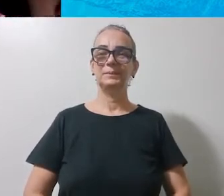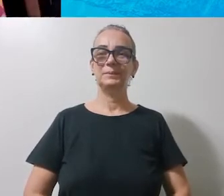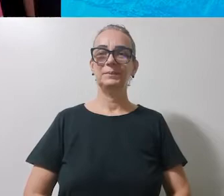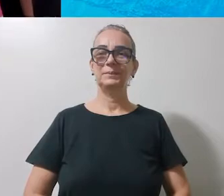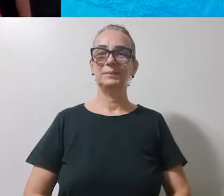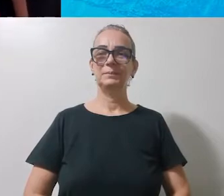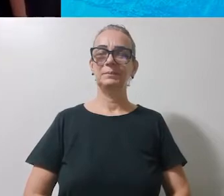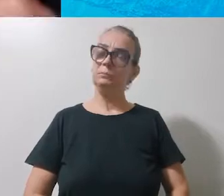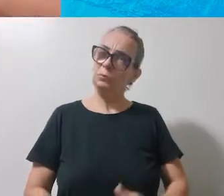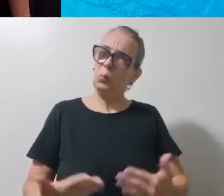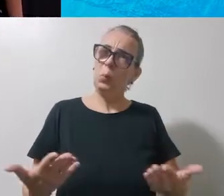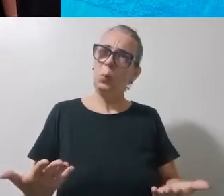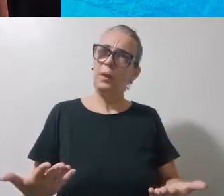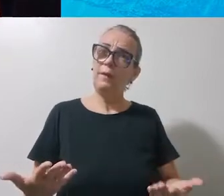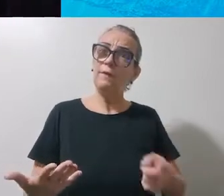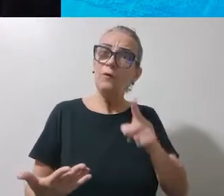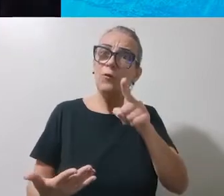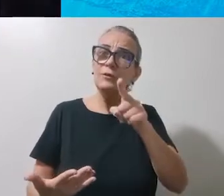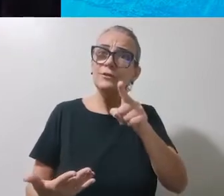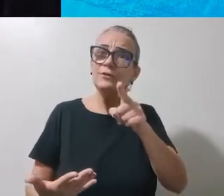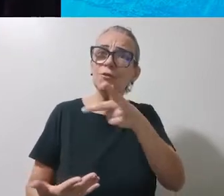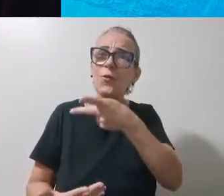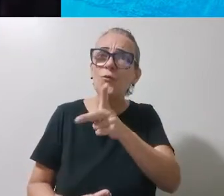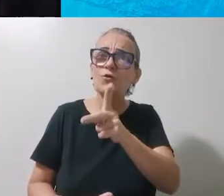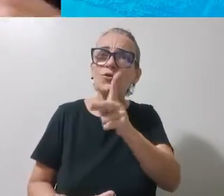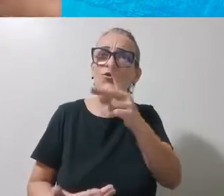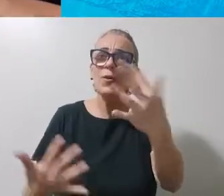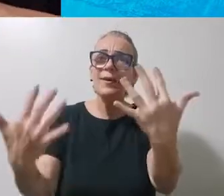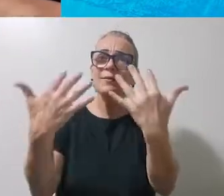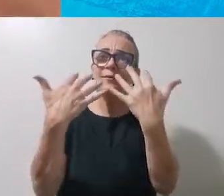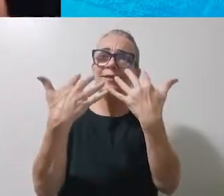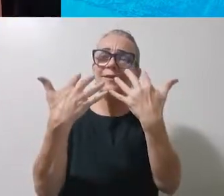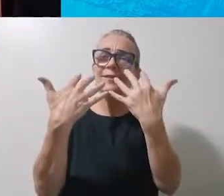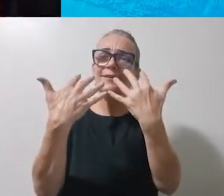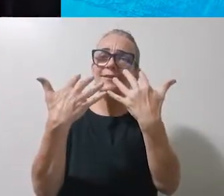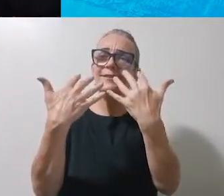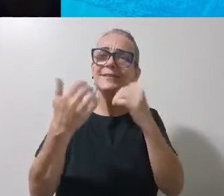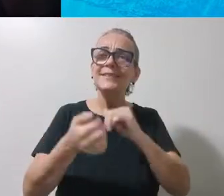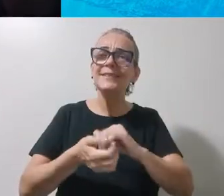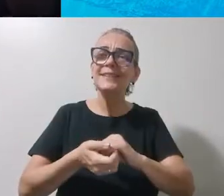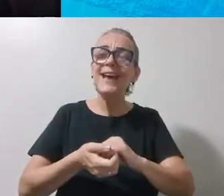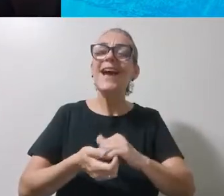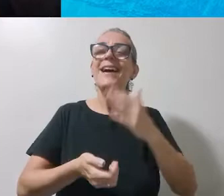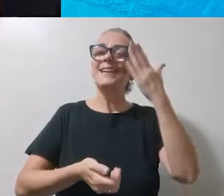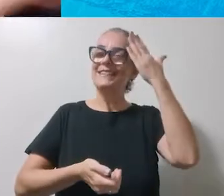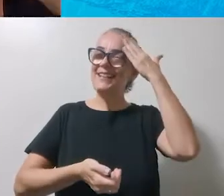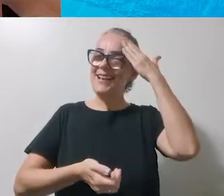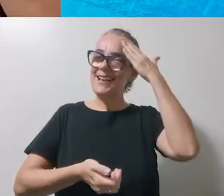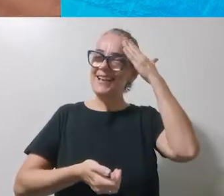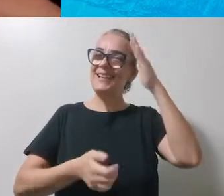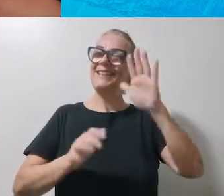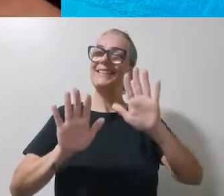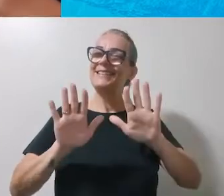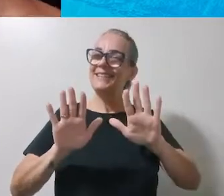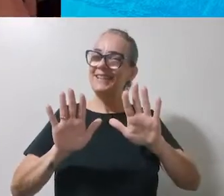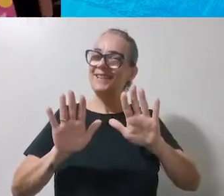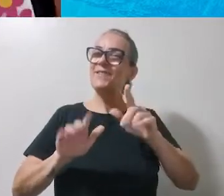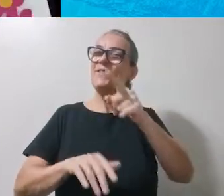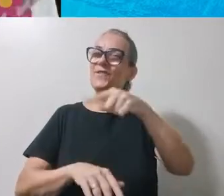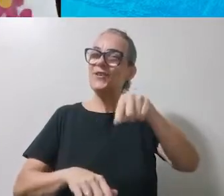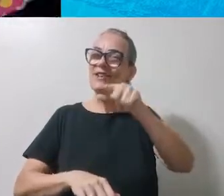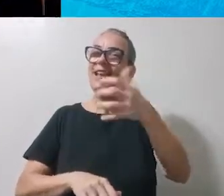Ué, vocês ainda estão aí? Ah, já sei. Vocês querem